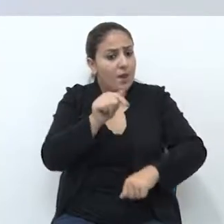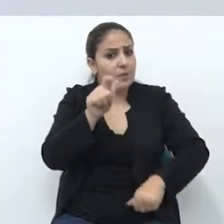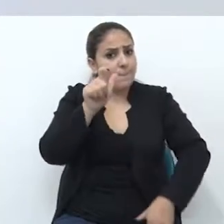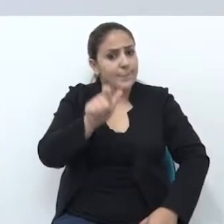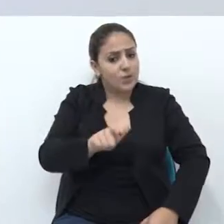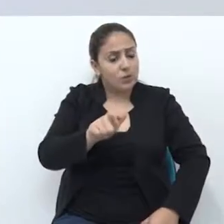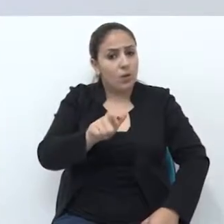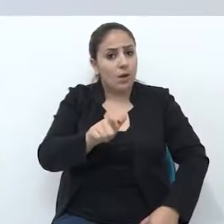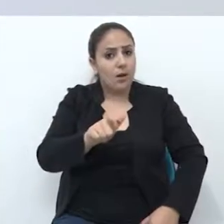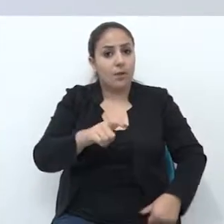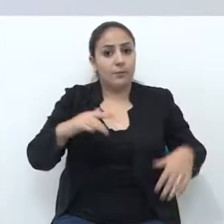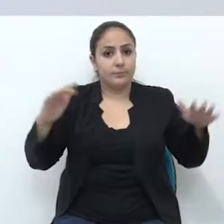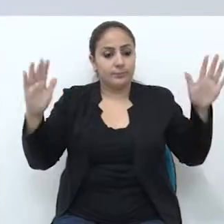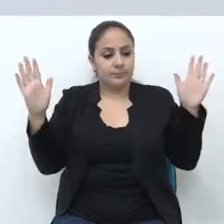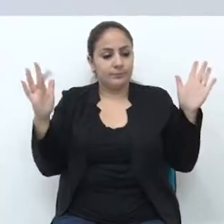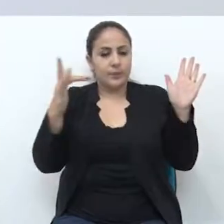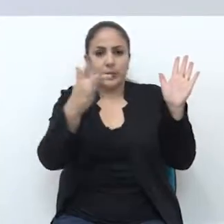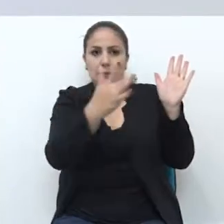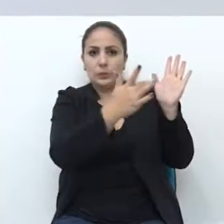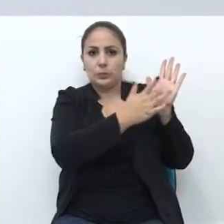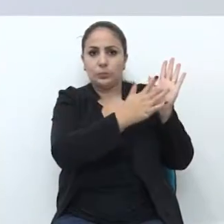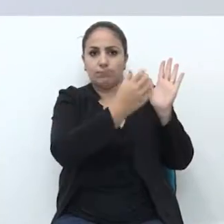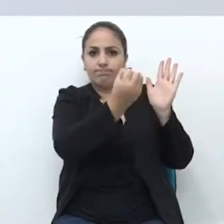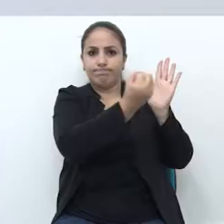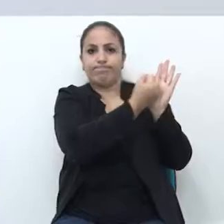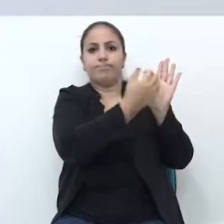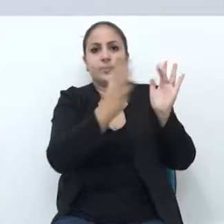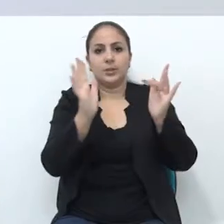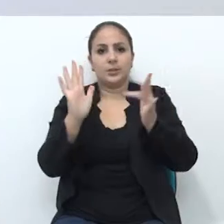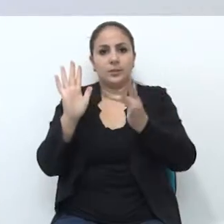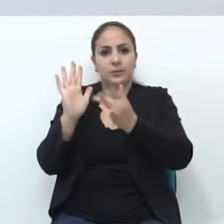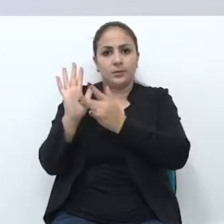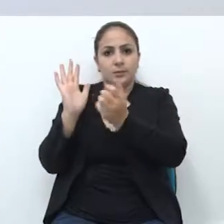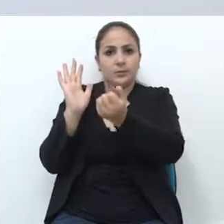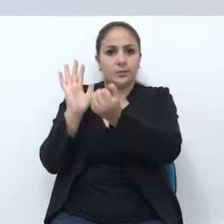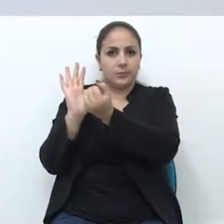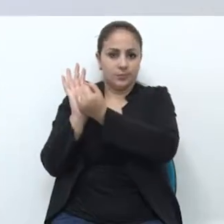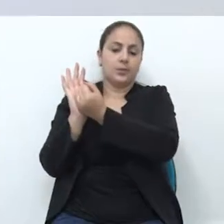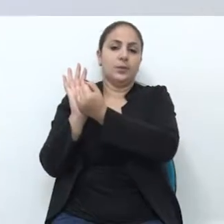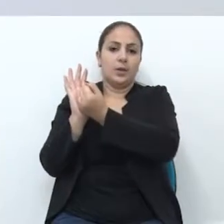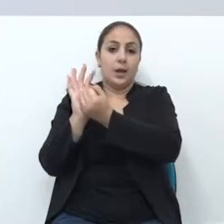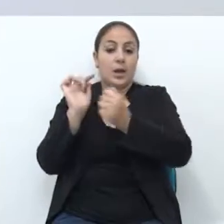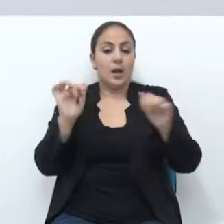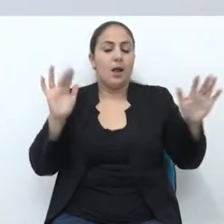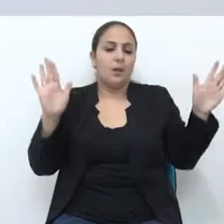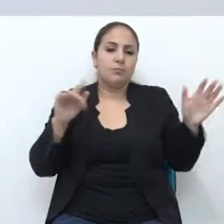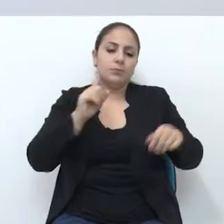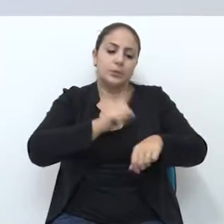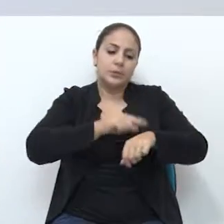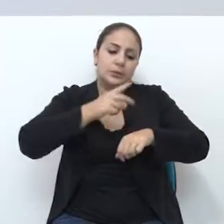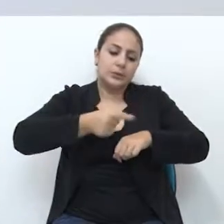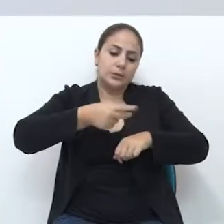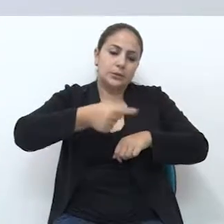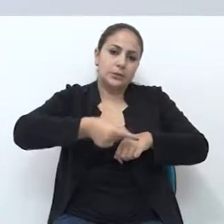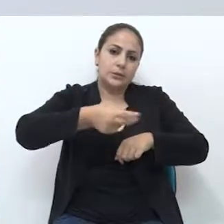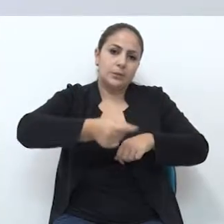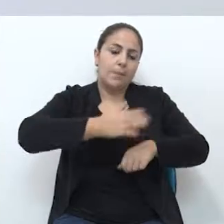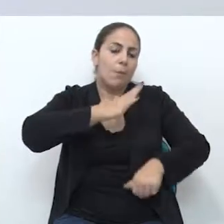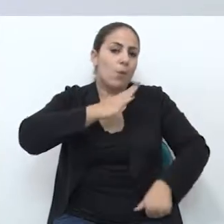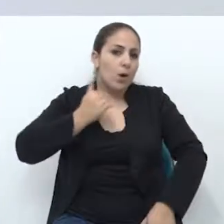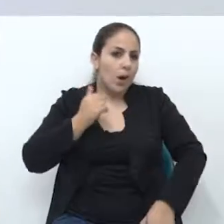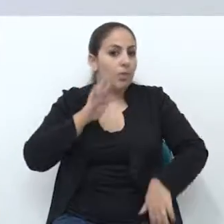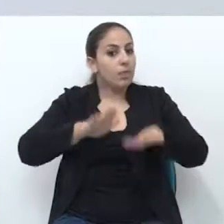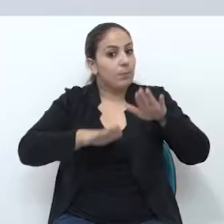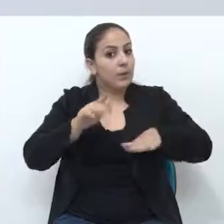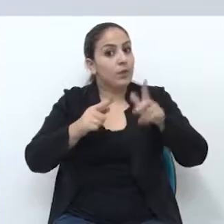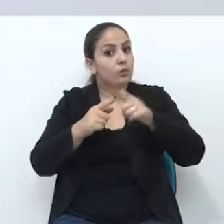pessoa era pregada na cruz. e na cruz ela morria. Aí, dependendo do tempo de resistência da pessoa.